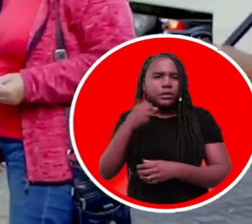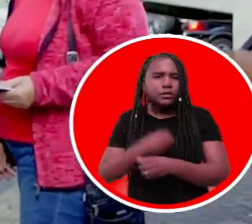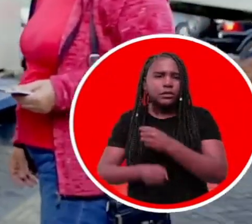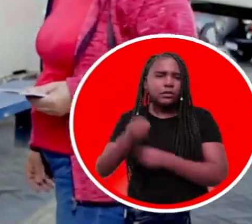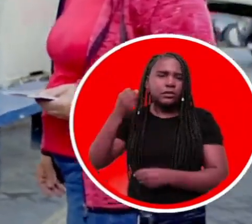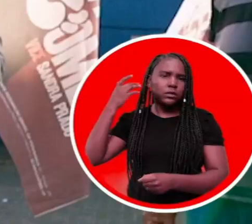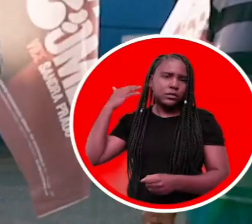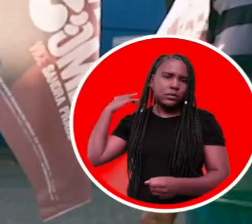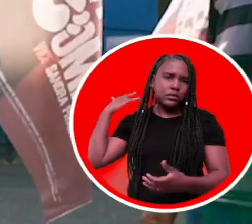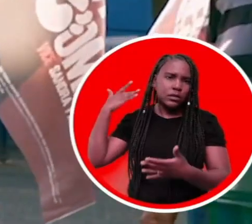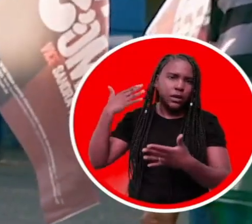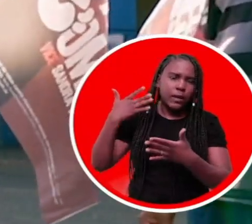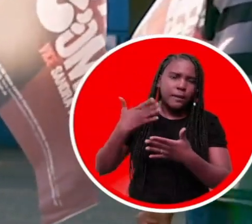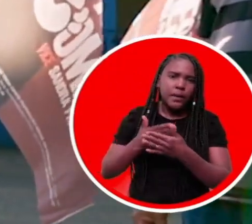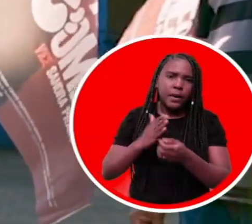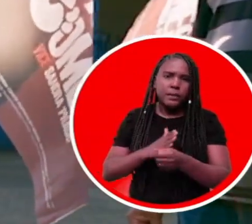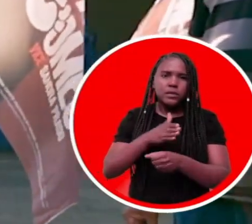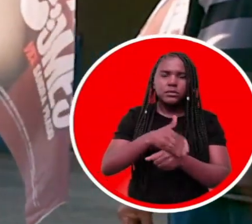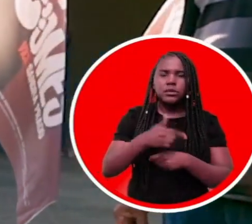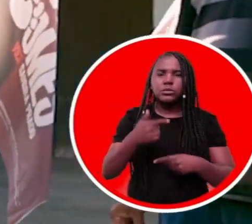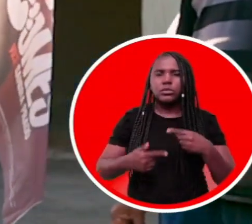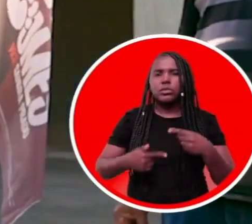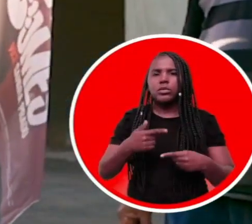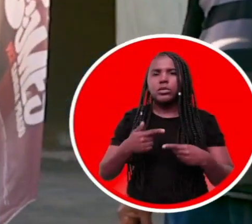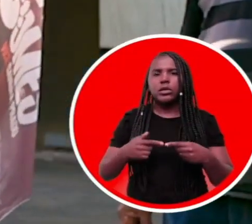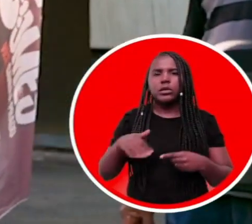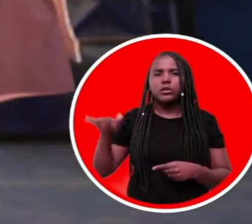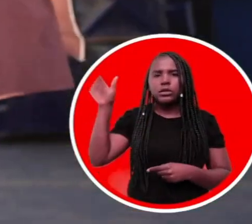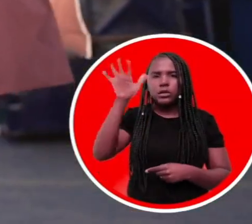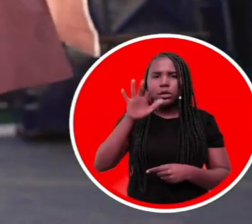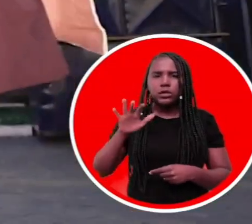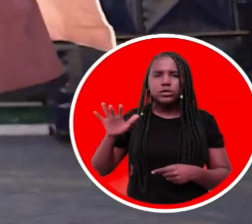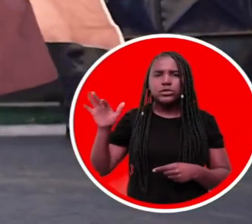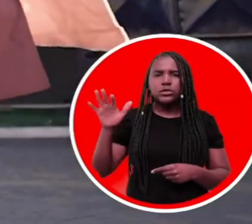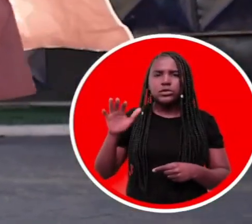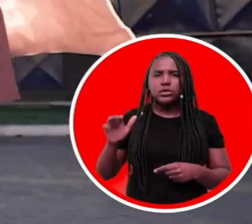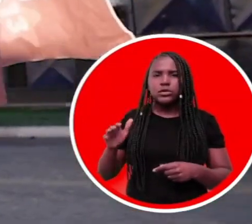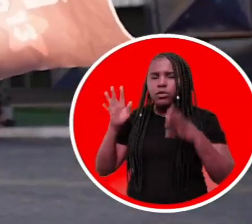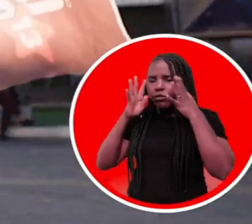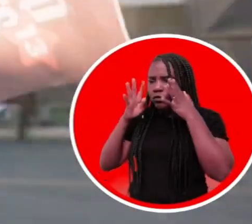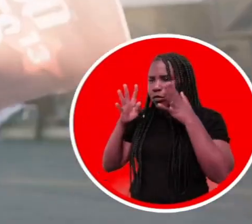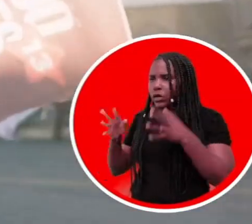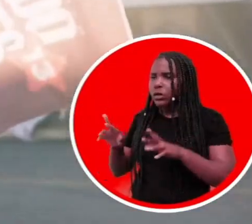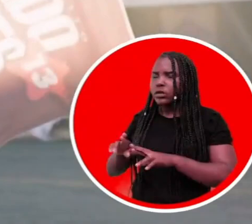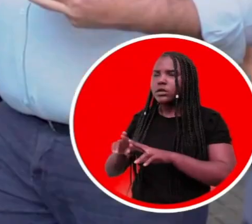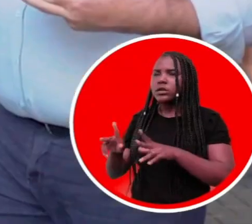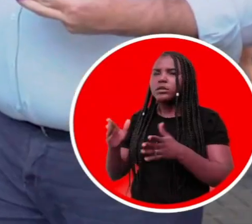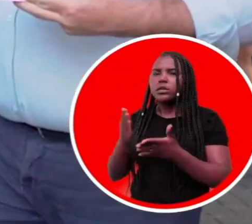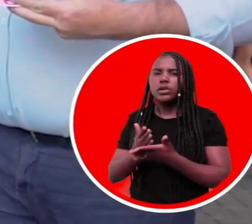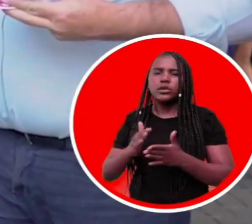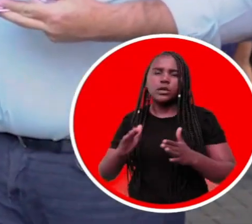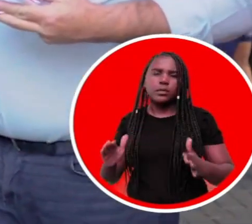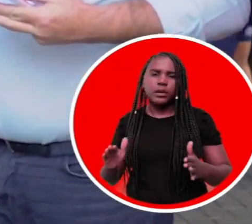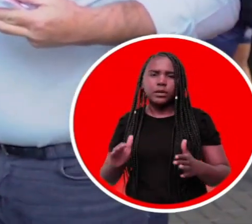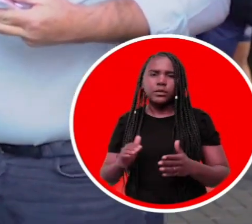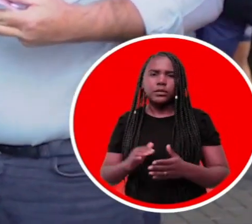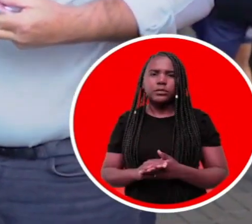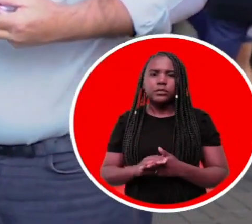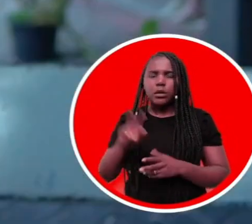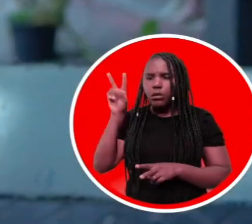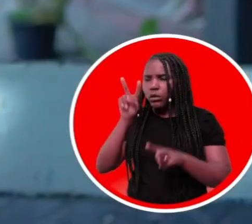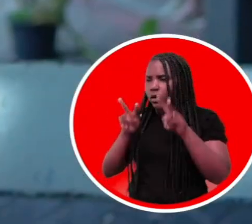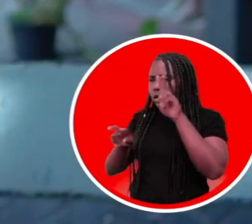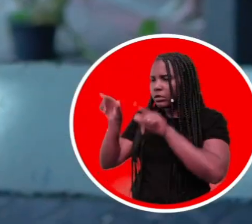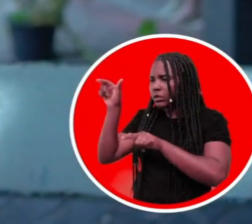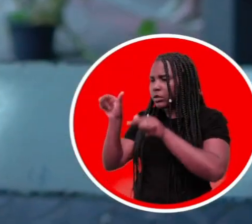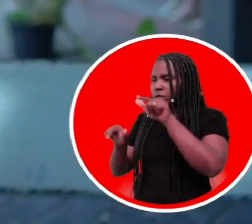participando ativamente da política regional, lutando para romper o ciclo da desigualdade, olhando para os que